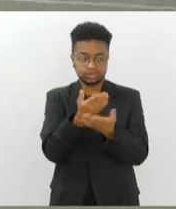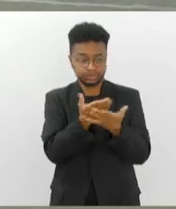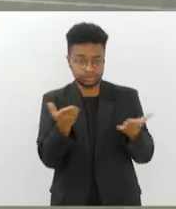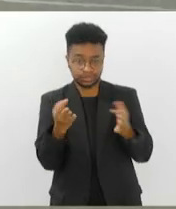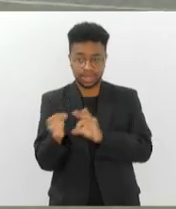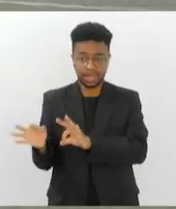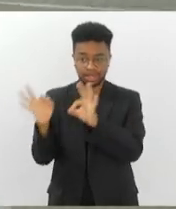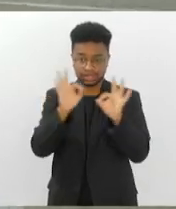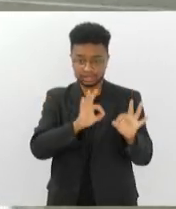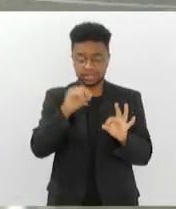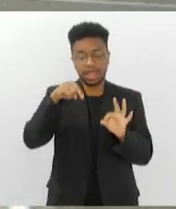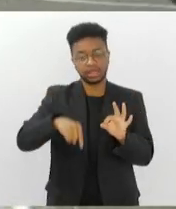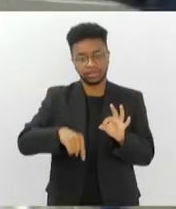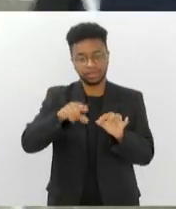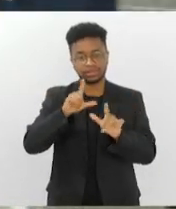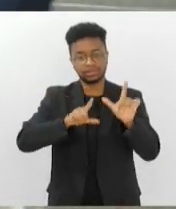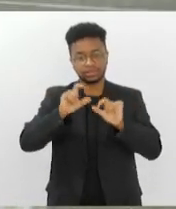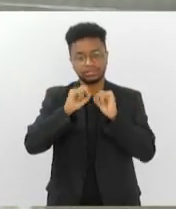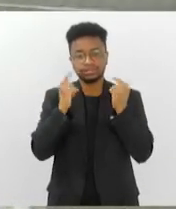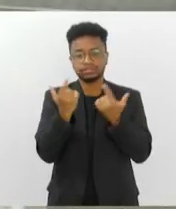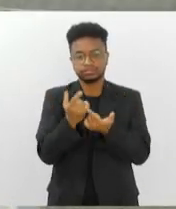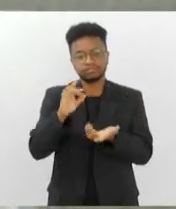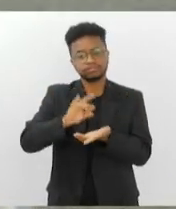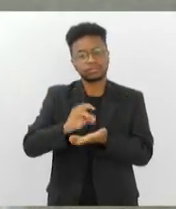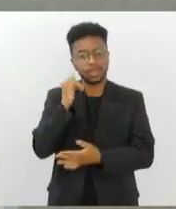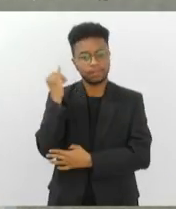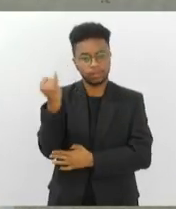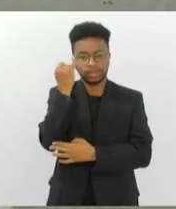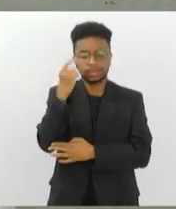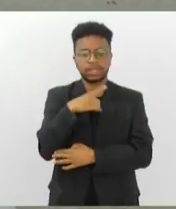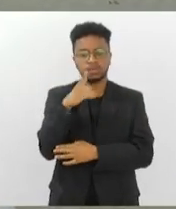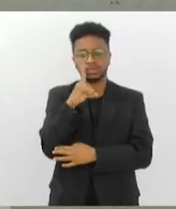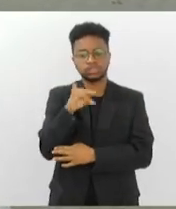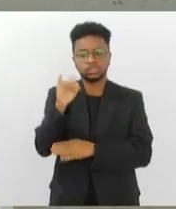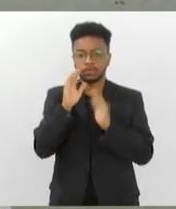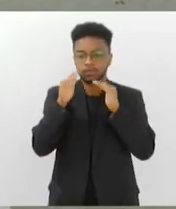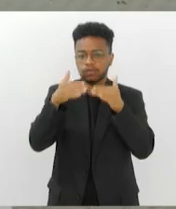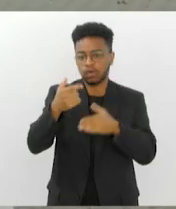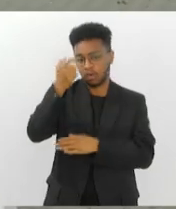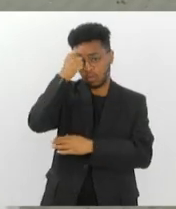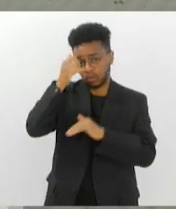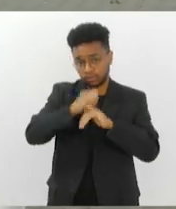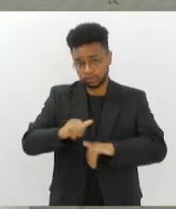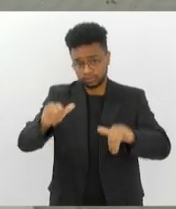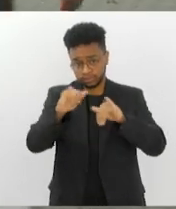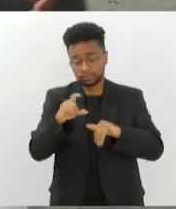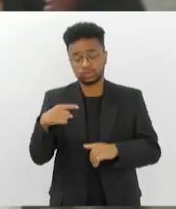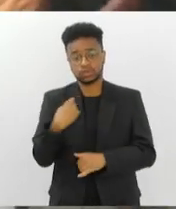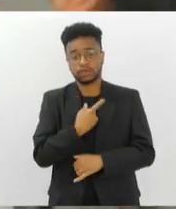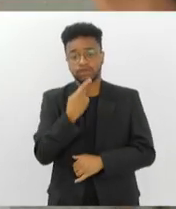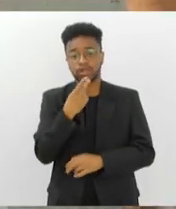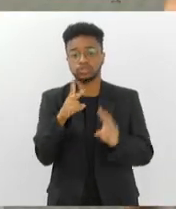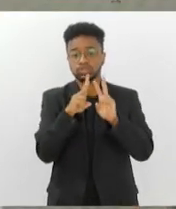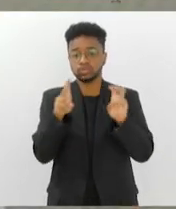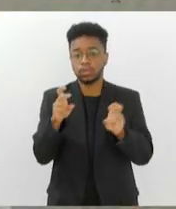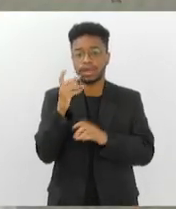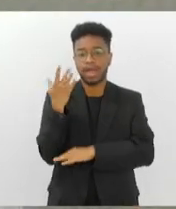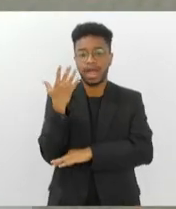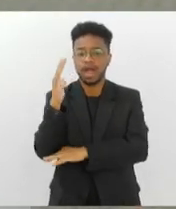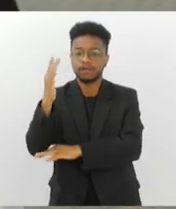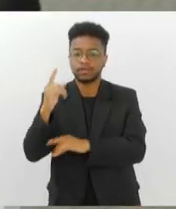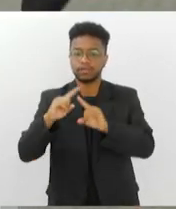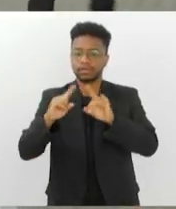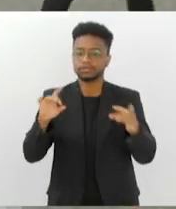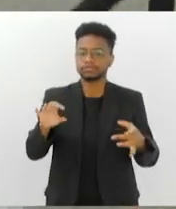a todos que estão nos assistindo. É muito importante a gente ter um dia de conscientização, né? A gente fala da árvore, mas a árvore, ela se